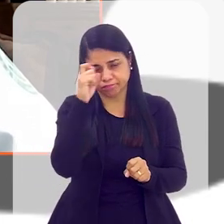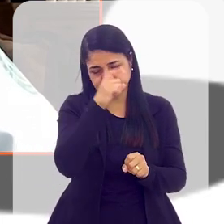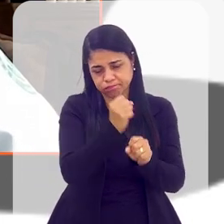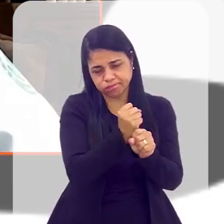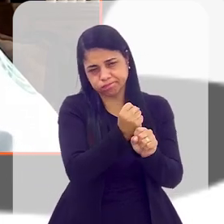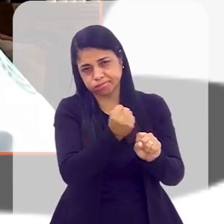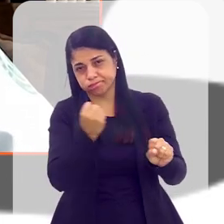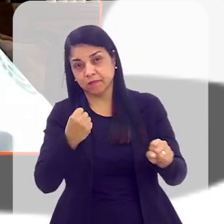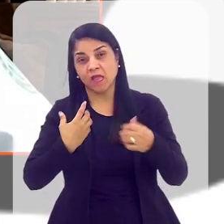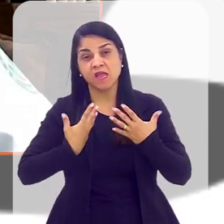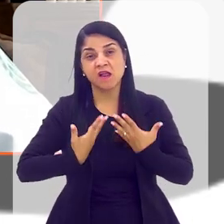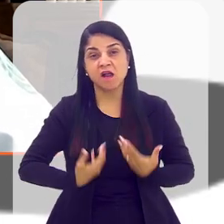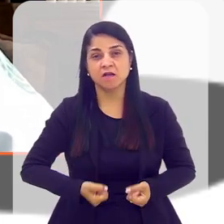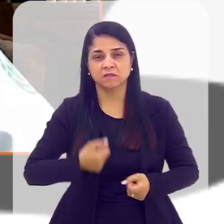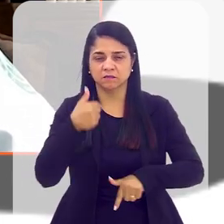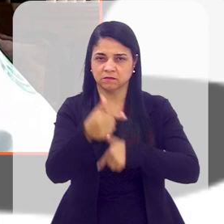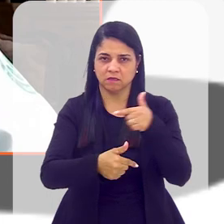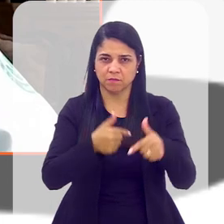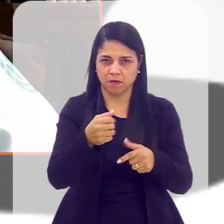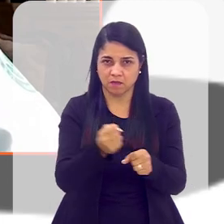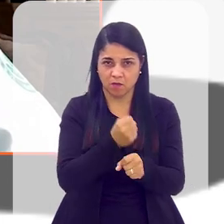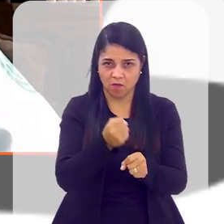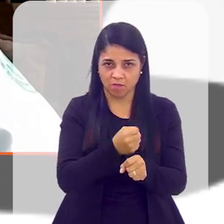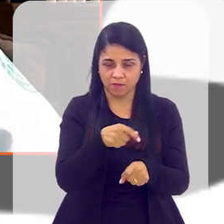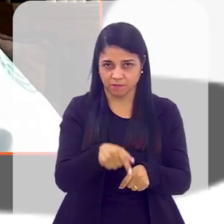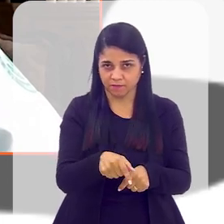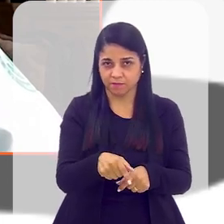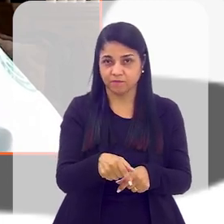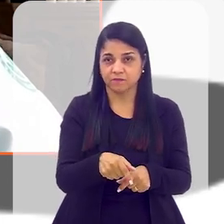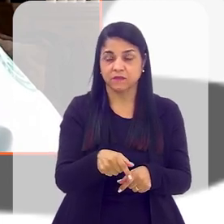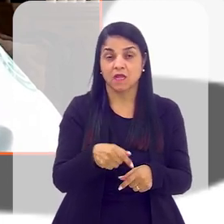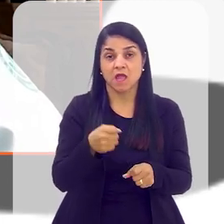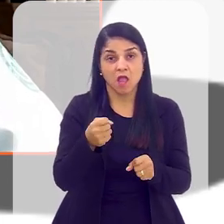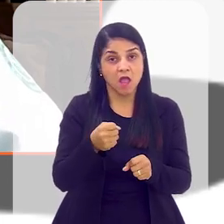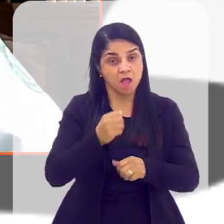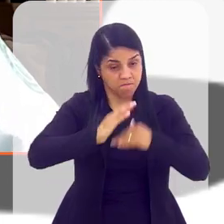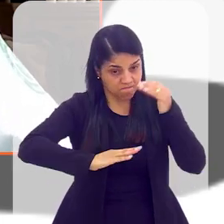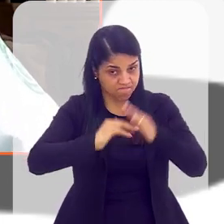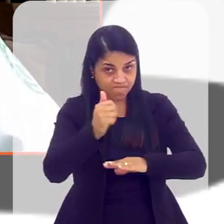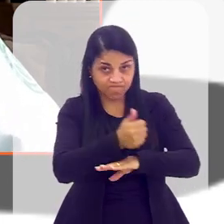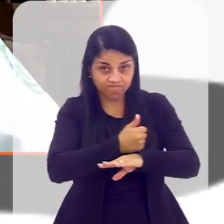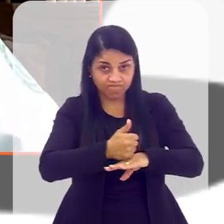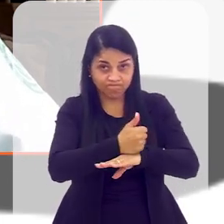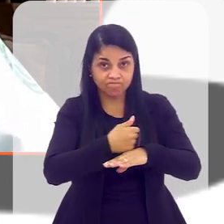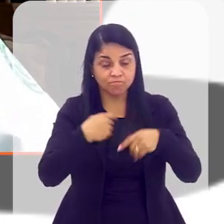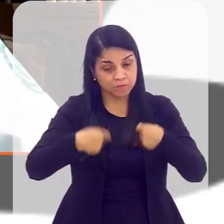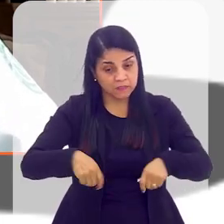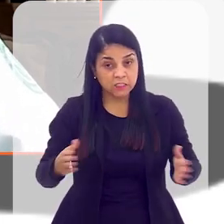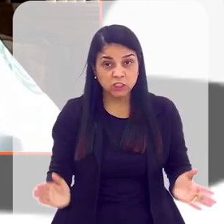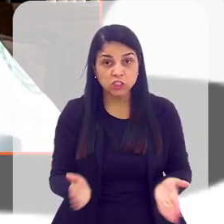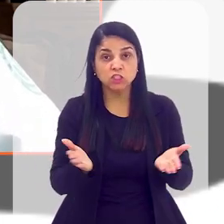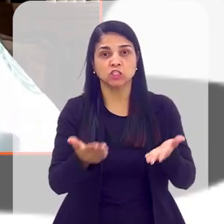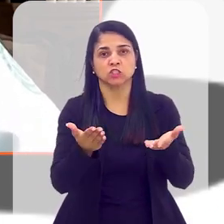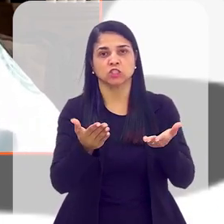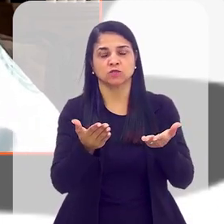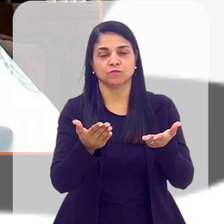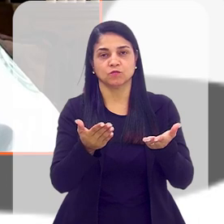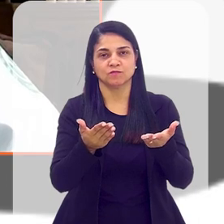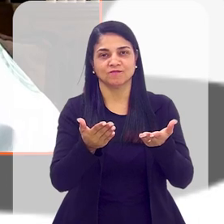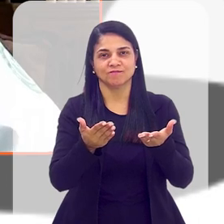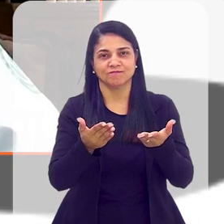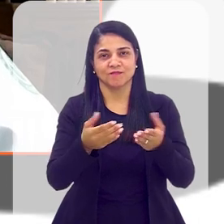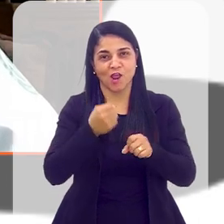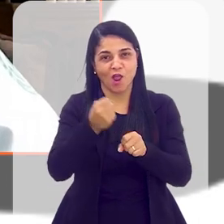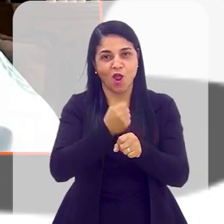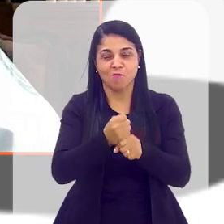difícil de controlar a mão de obra. O pessoal cansa de estar na obra. A mão de obra, ela precisa ser sempre estimulada, para que